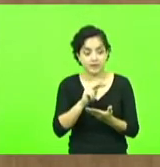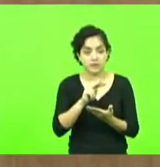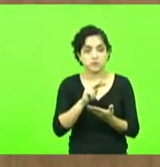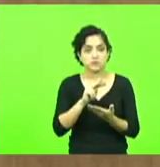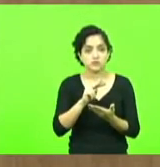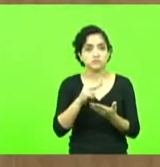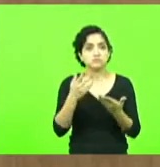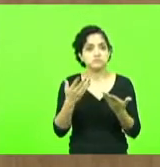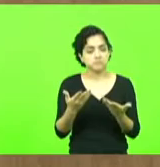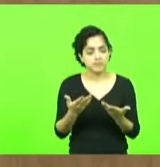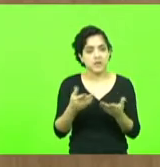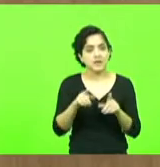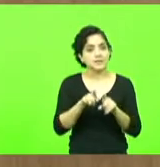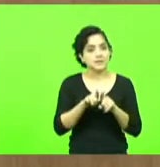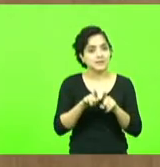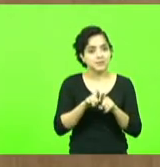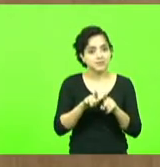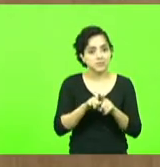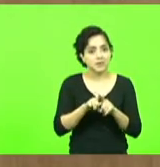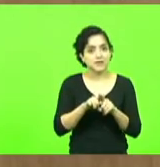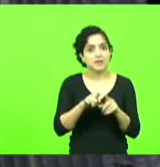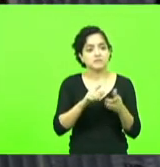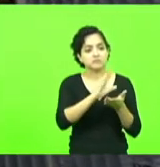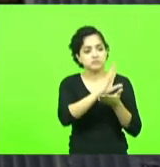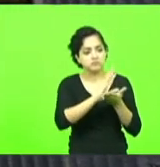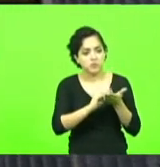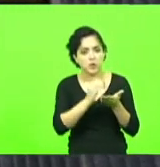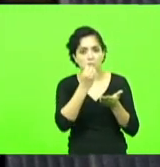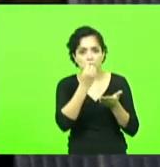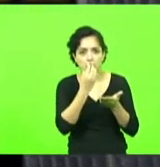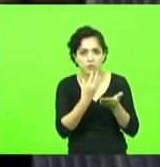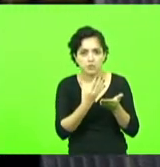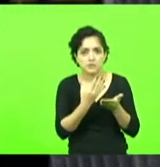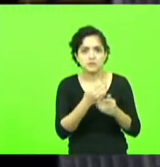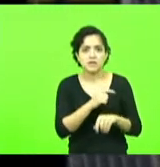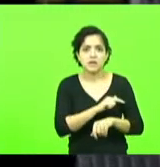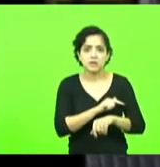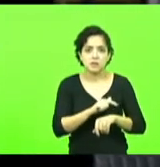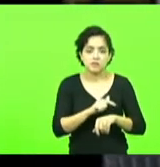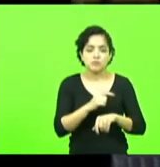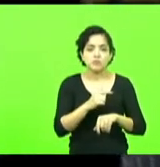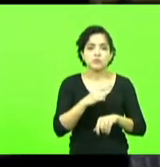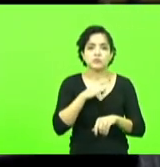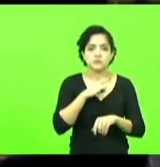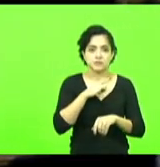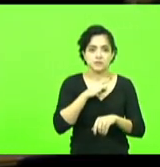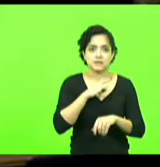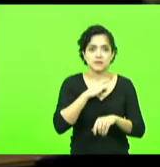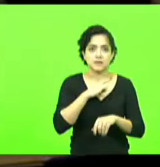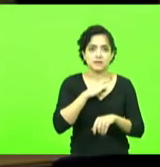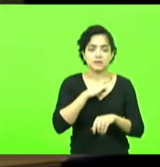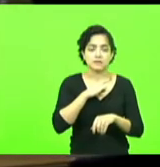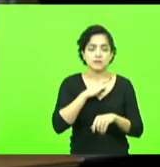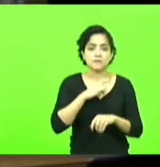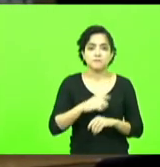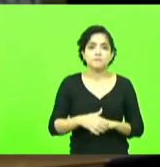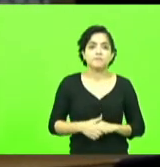transmitam transmitam bons exemplos que já tem na Câmara de Vereadores de Ascura para